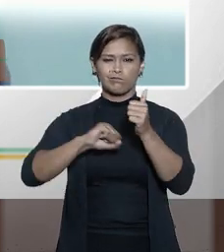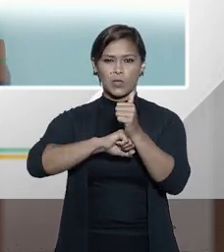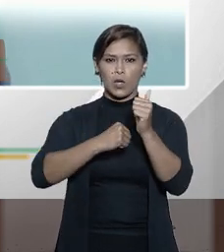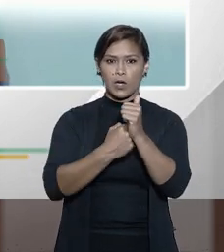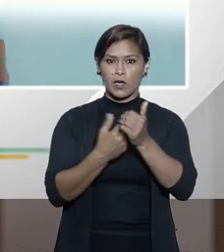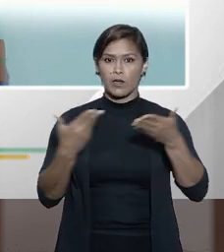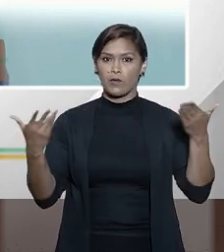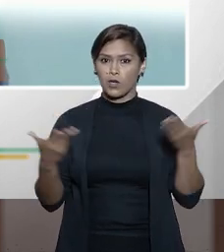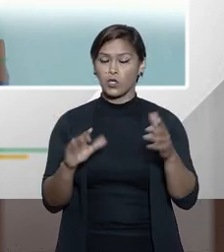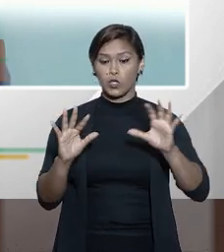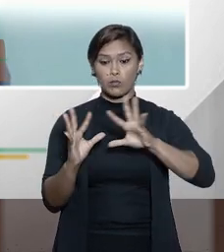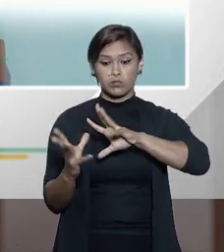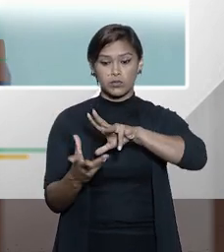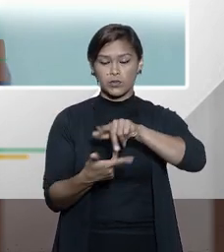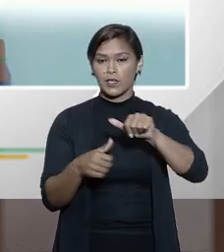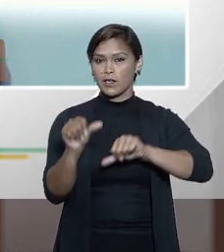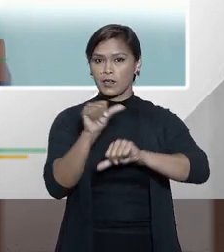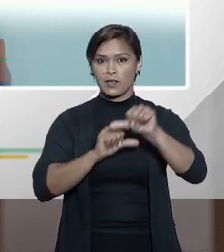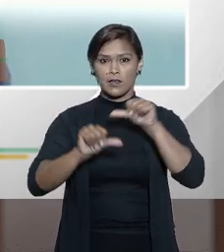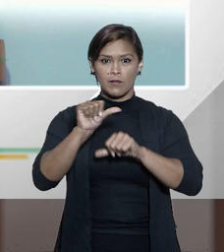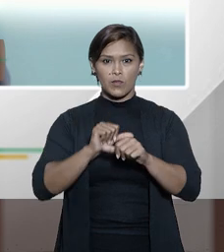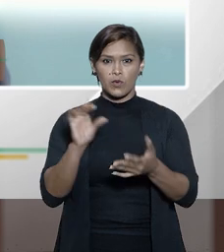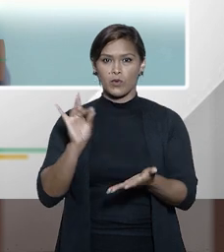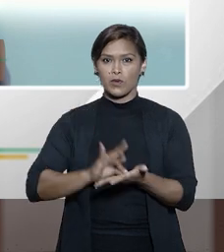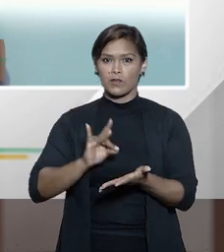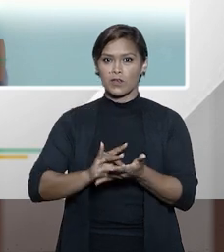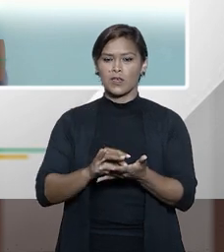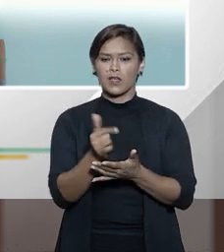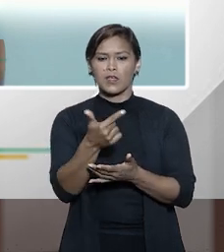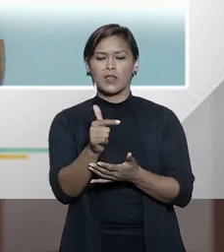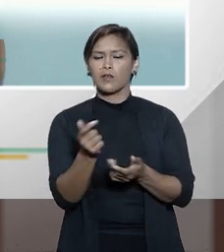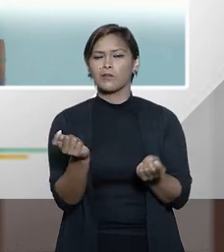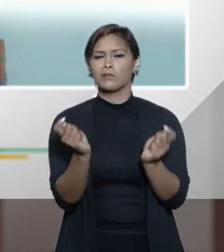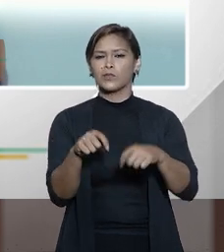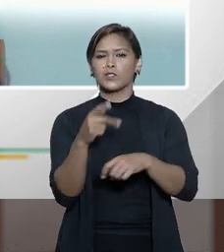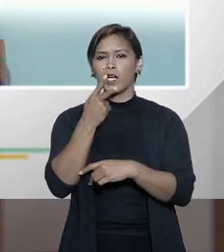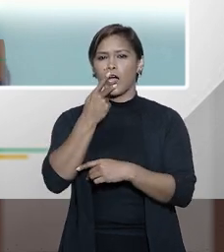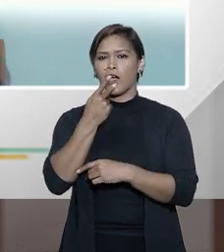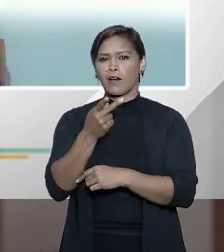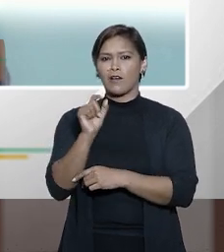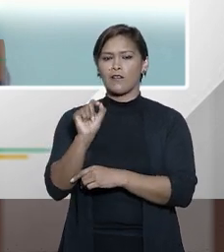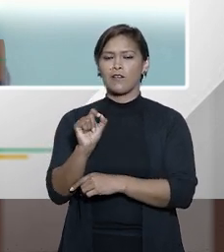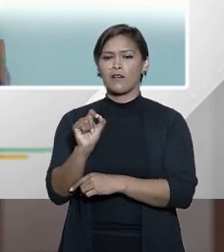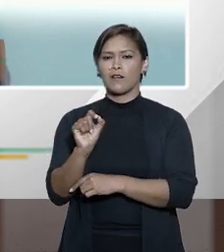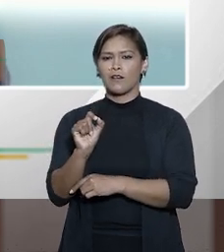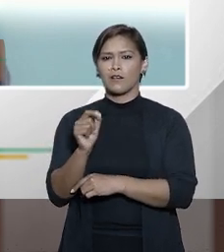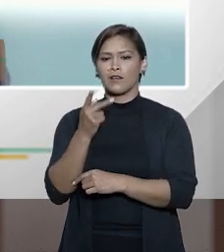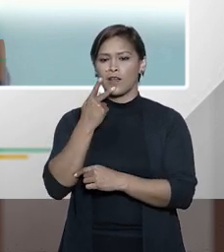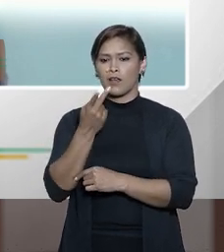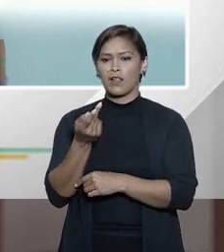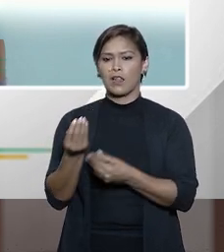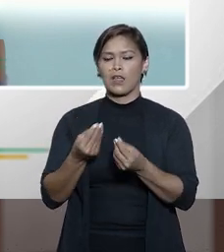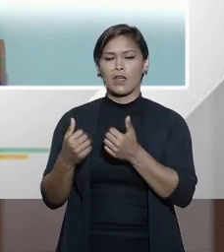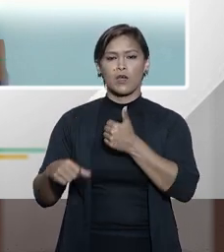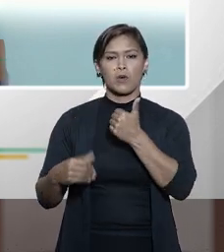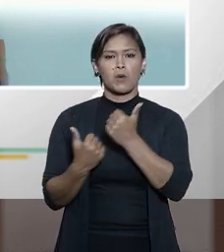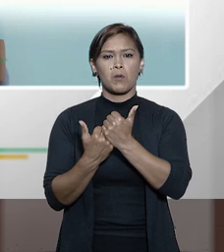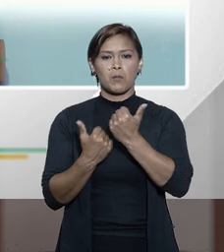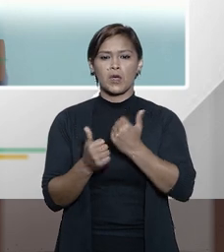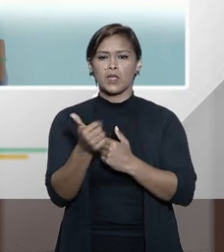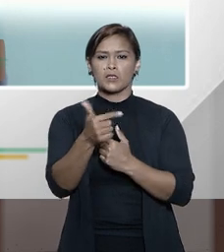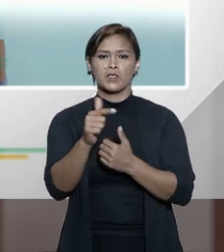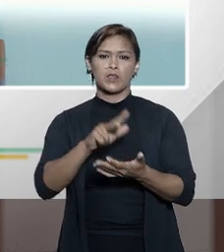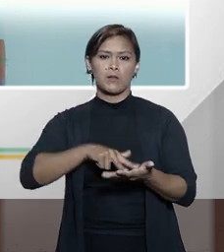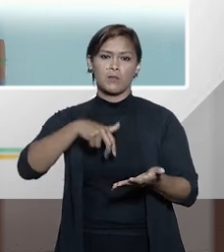E hoje o mundo mudou muito e não é possível mais falar em não cooperação